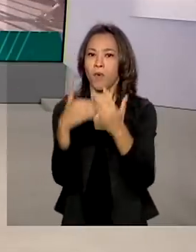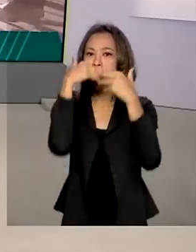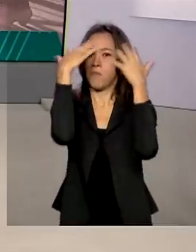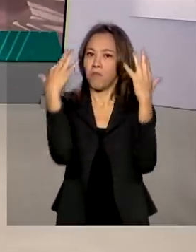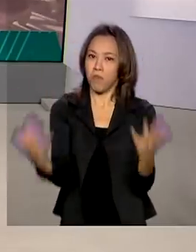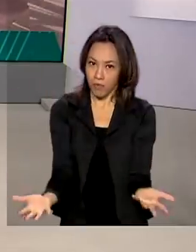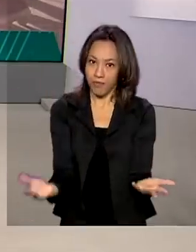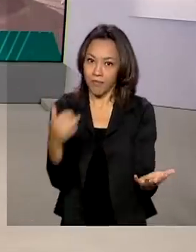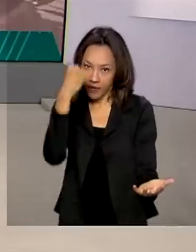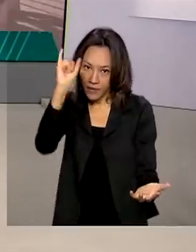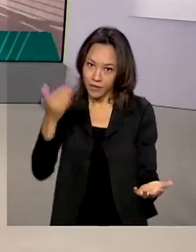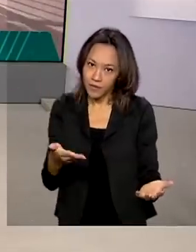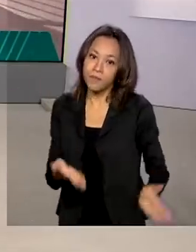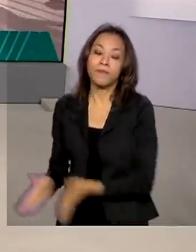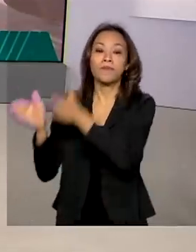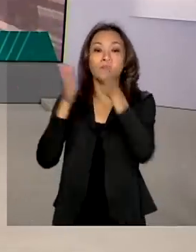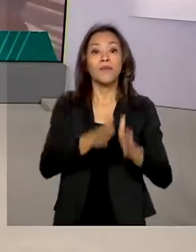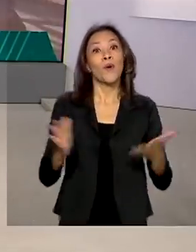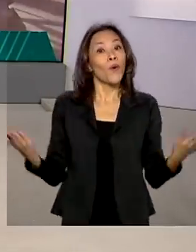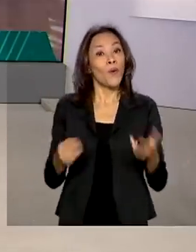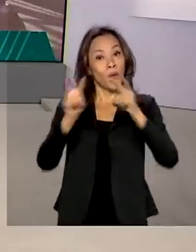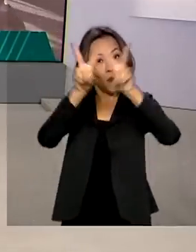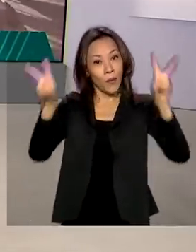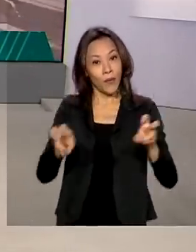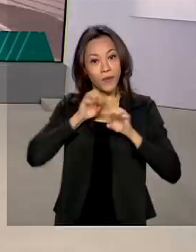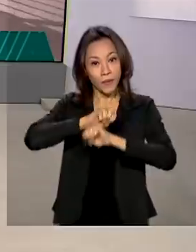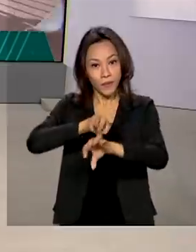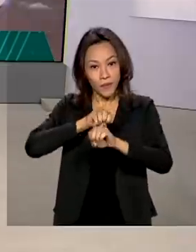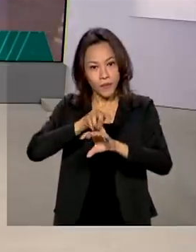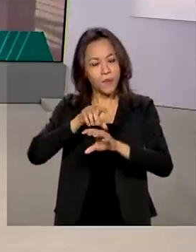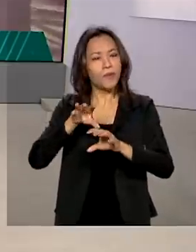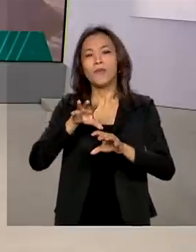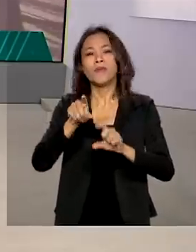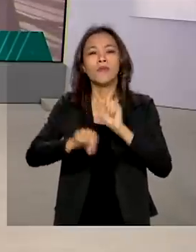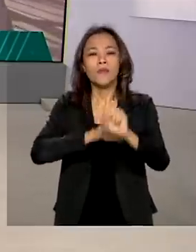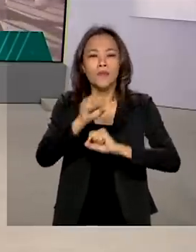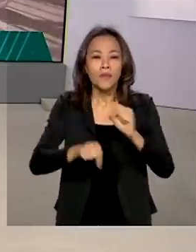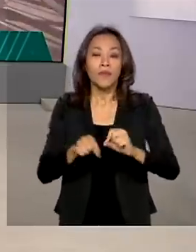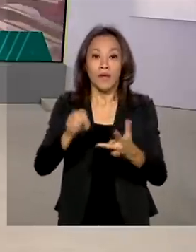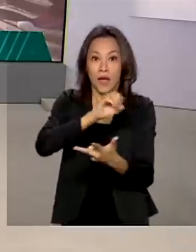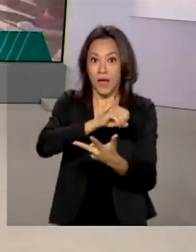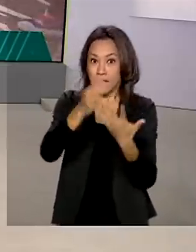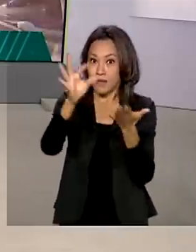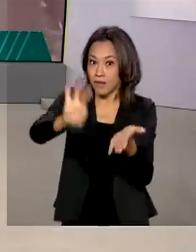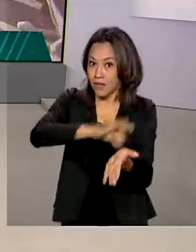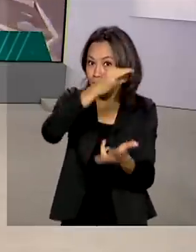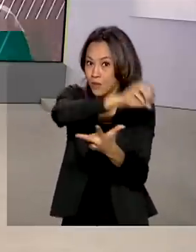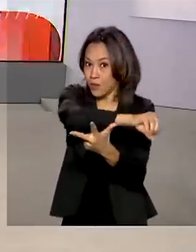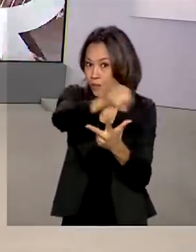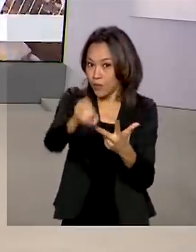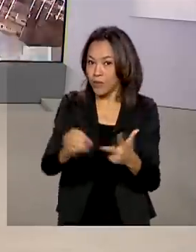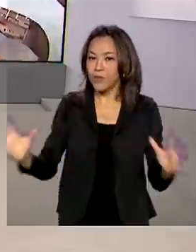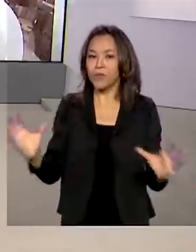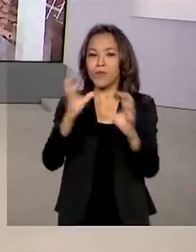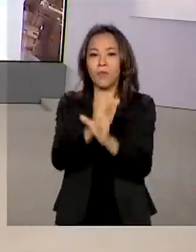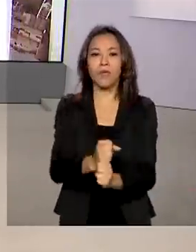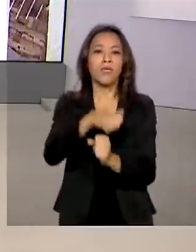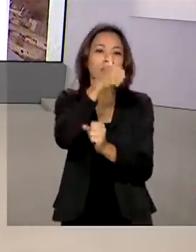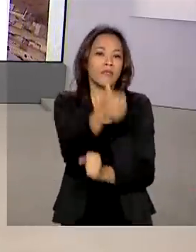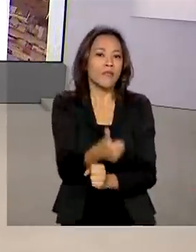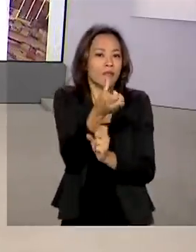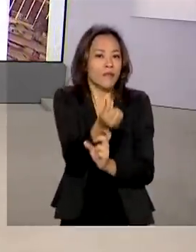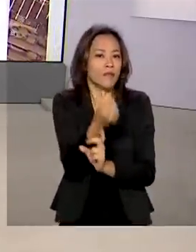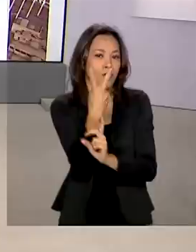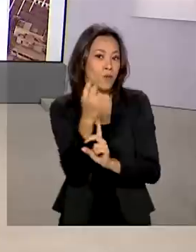educação agora? Começam hoje as inscrições para a primeira seleção do ProUni de 2021. São mais de 162 mil